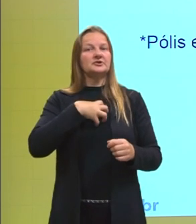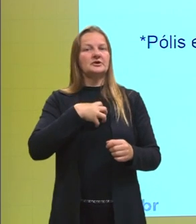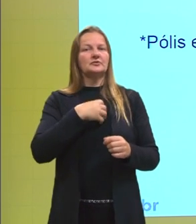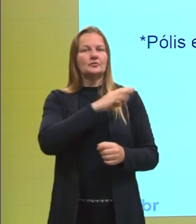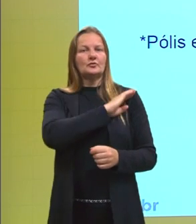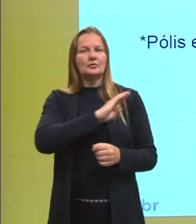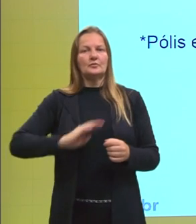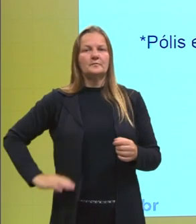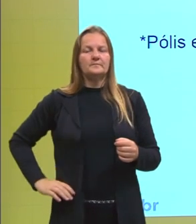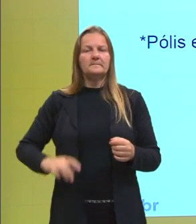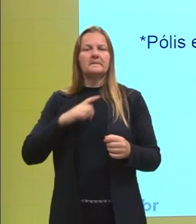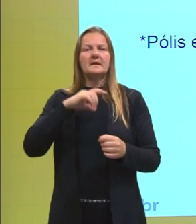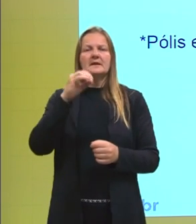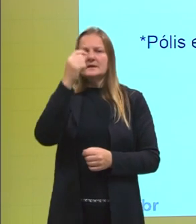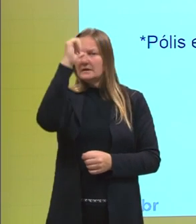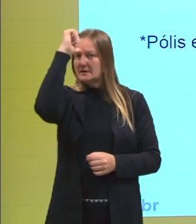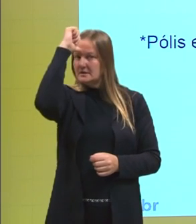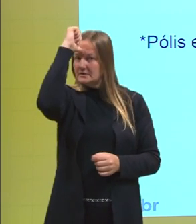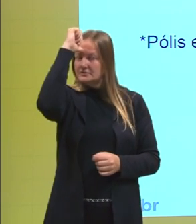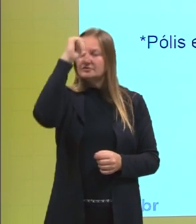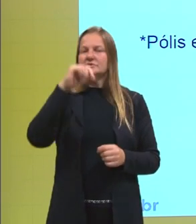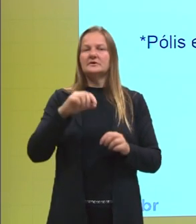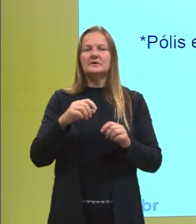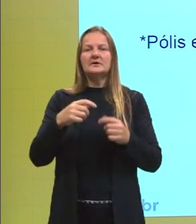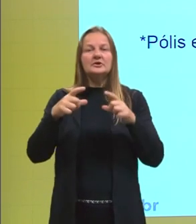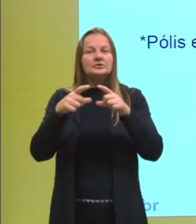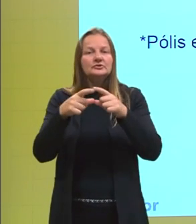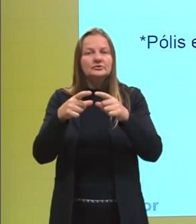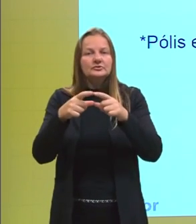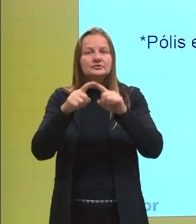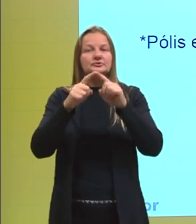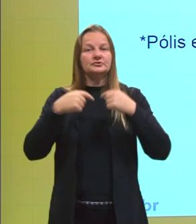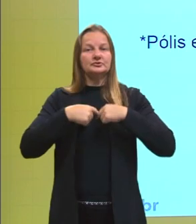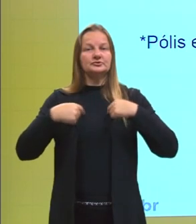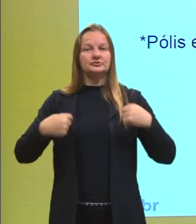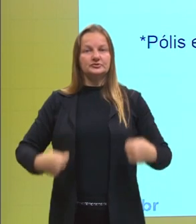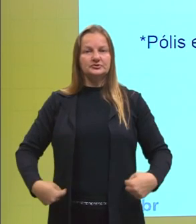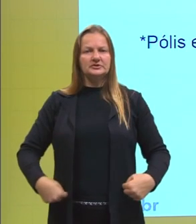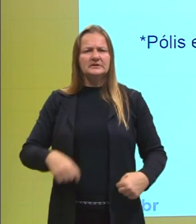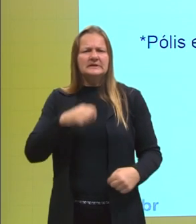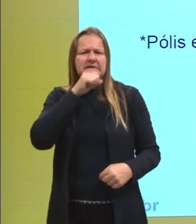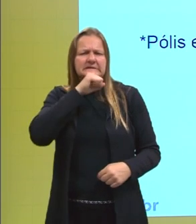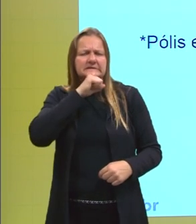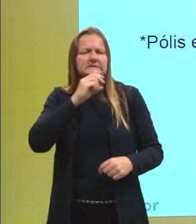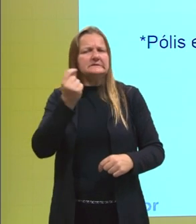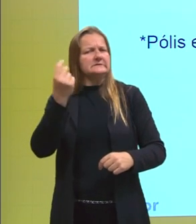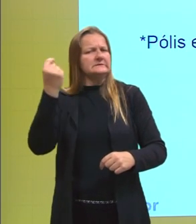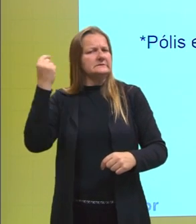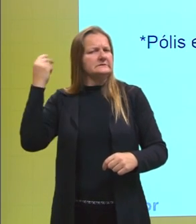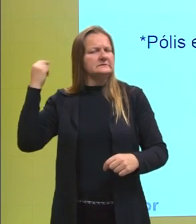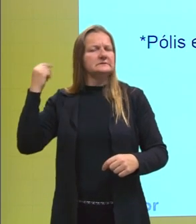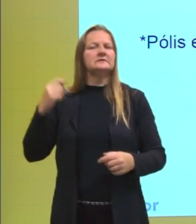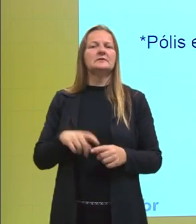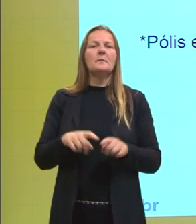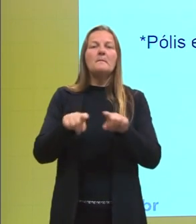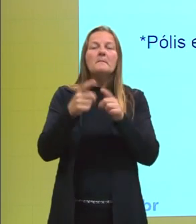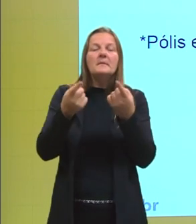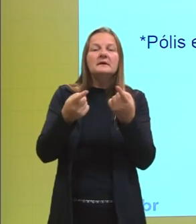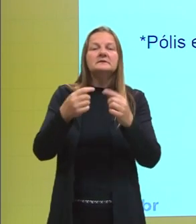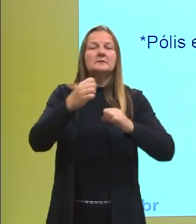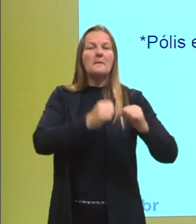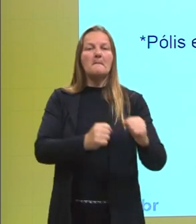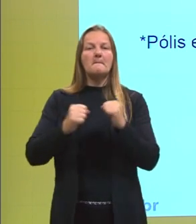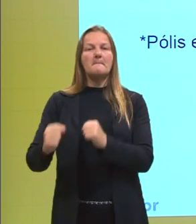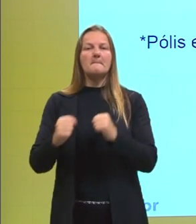Babilônia, a Índia, a China milenar. E aí, só que aqui se exercia um poder